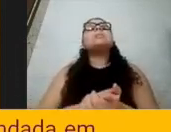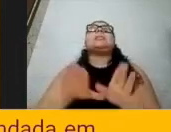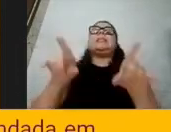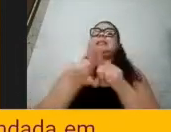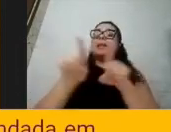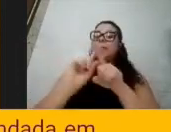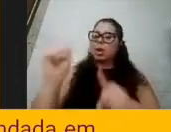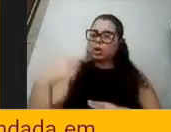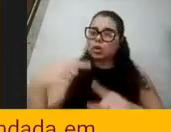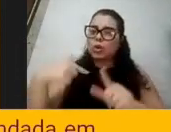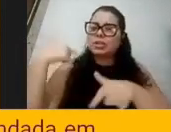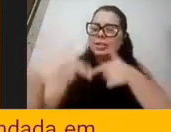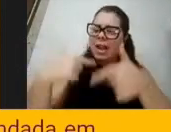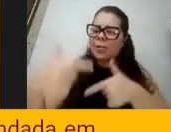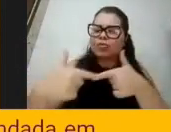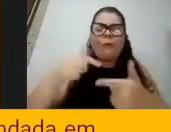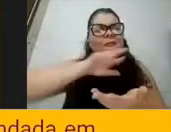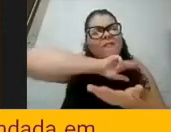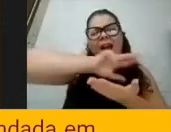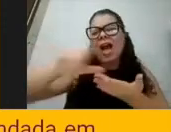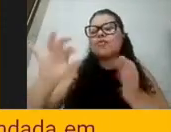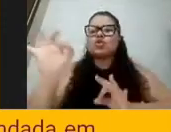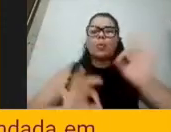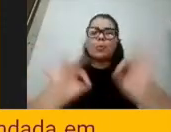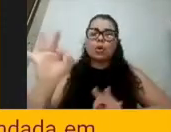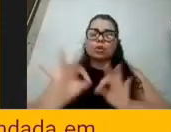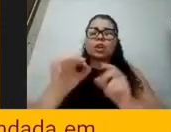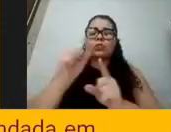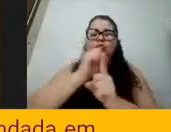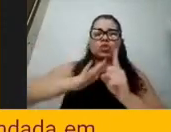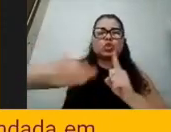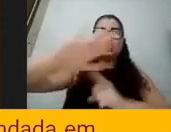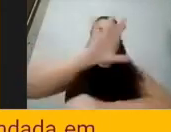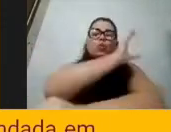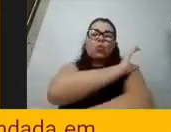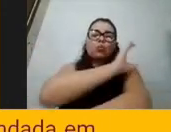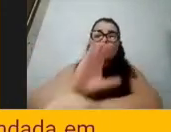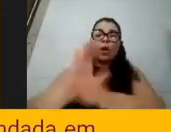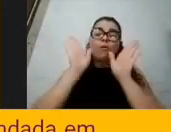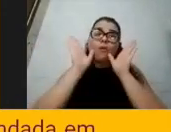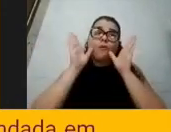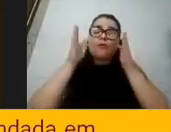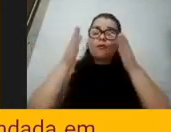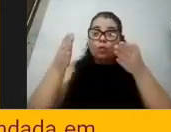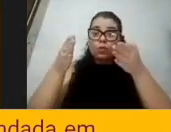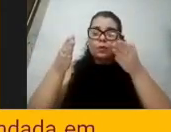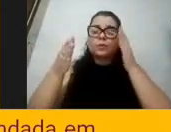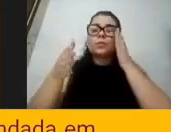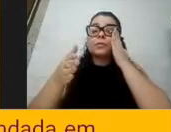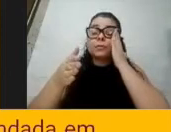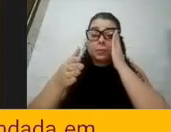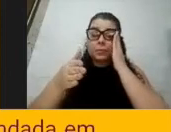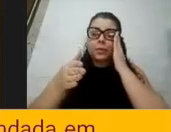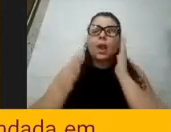sistematização de uma série de outros projetos socioculturais, mas aí com foco mais na sistematização